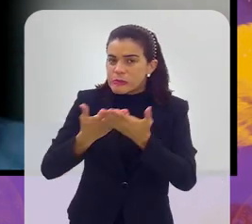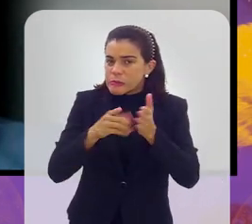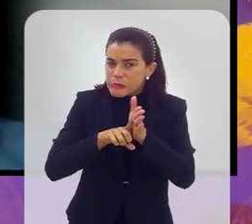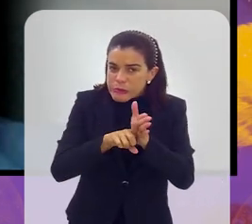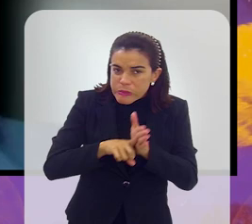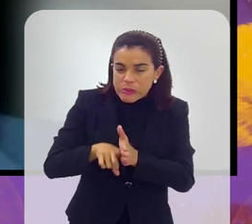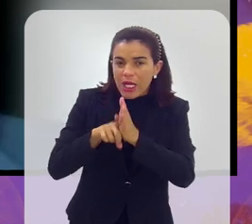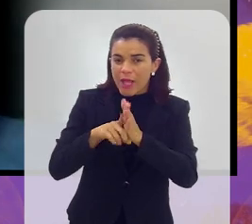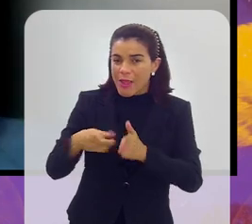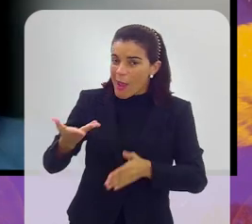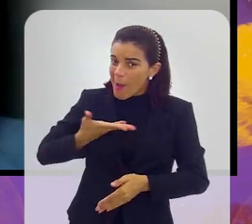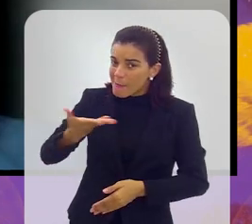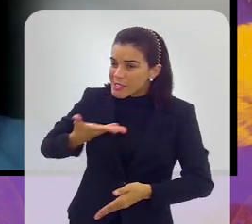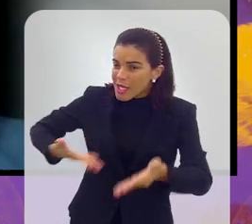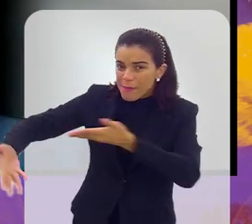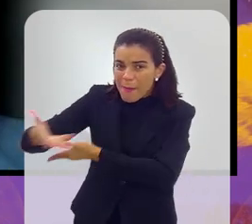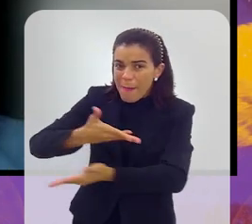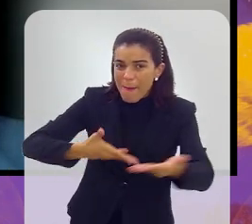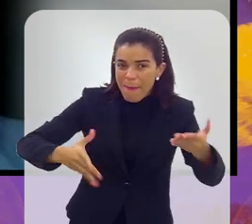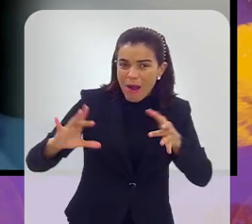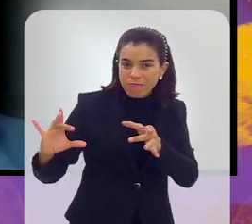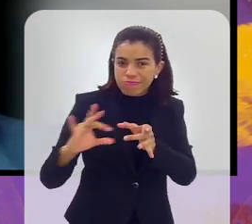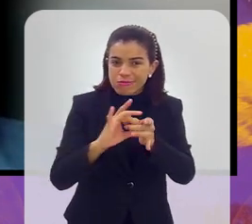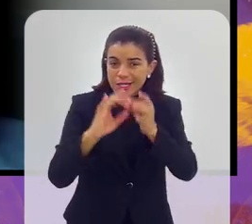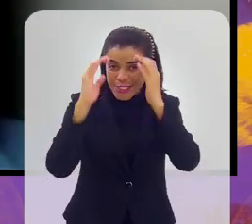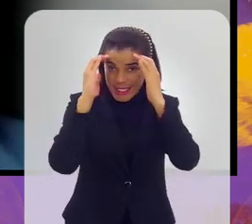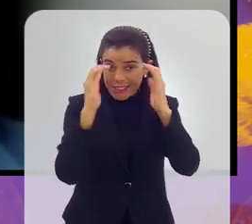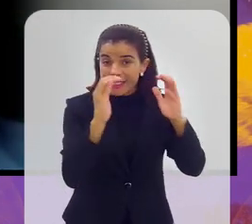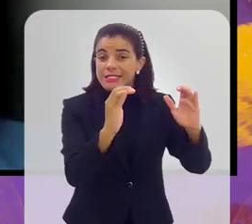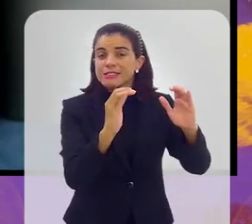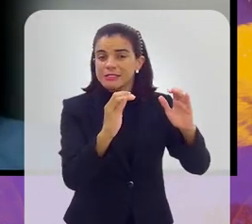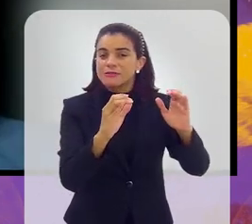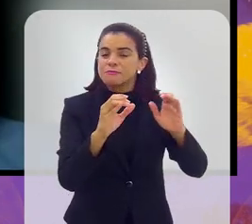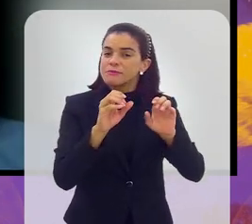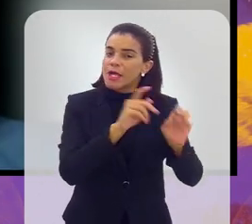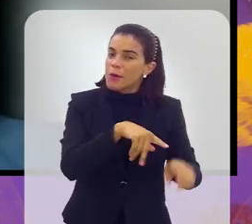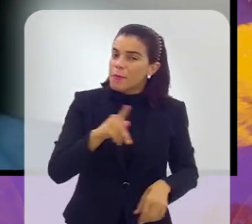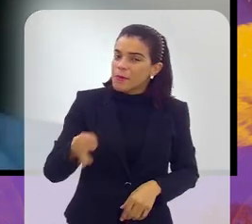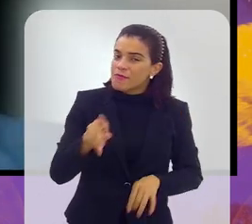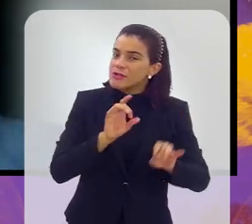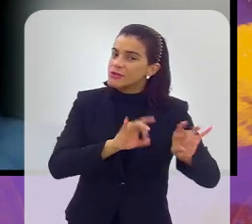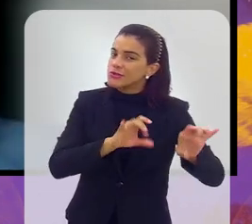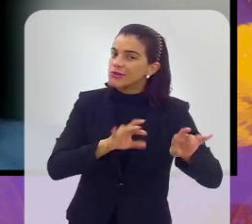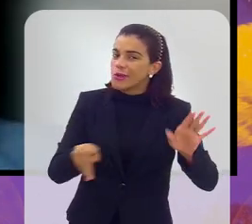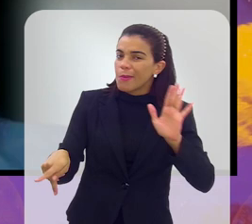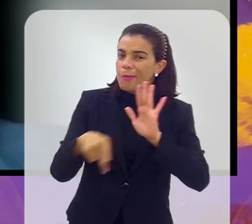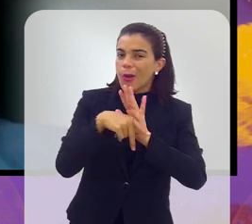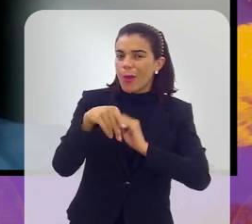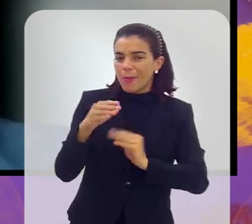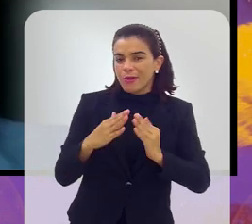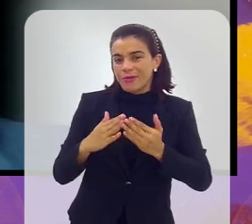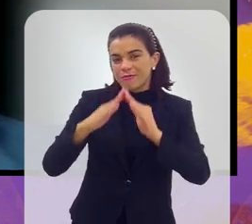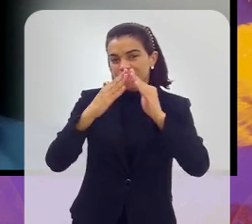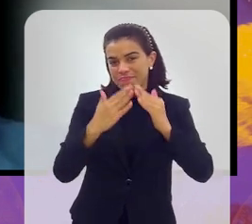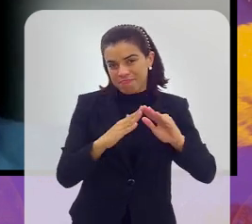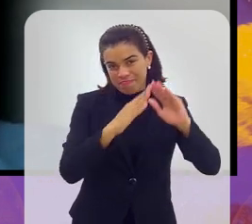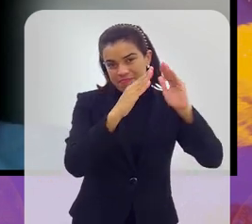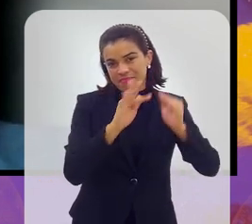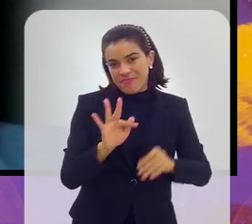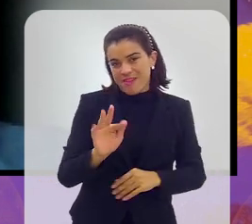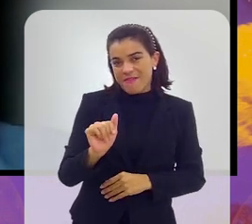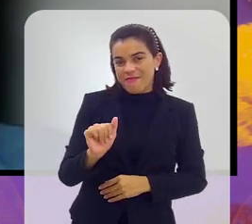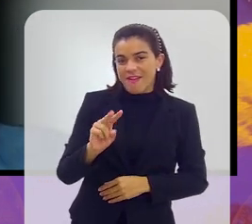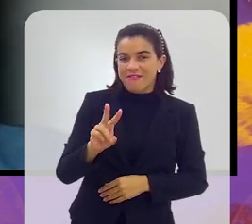próprio grupo, fizeram uma amizade no seu próprio grupo e, principalmente, respeitaram ali seus treinadores, que também são da favela e estão ali passando esse